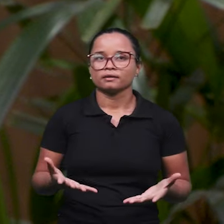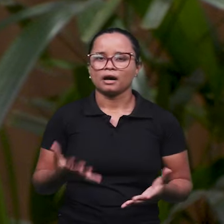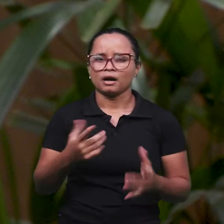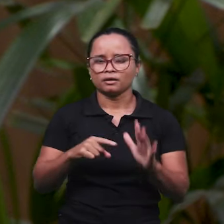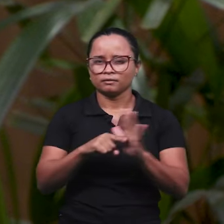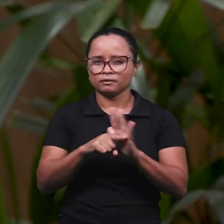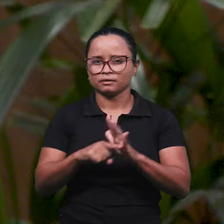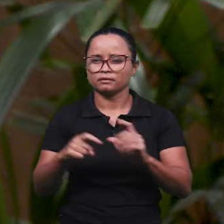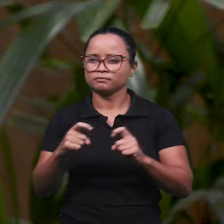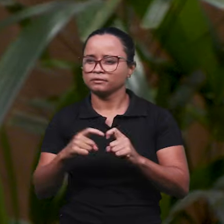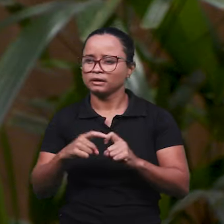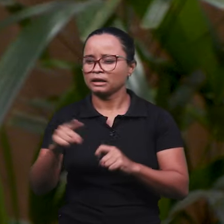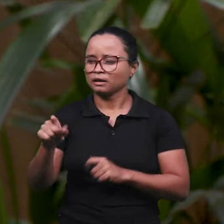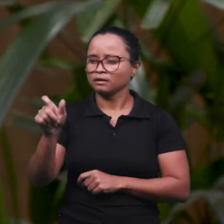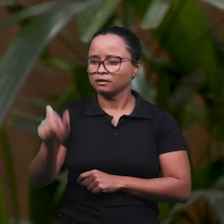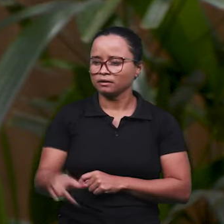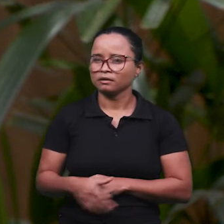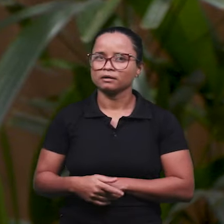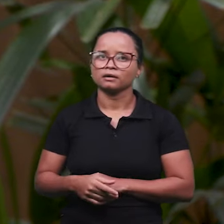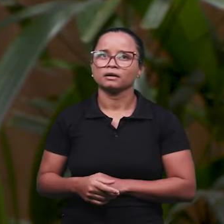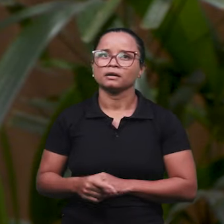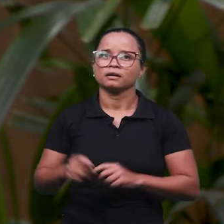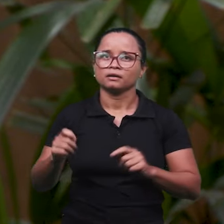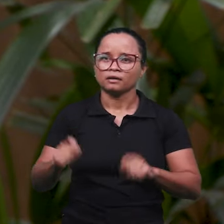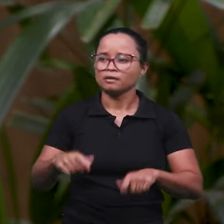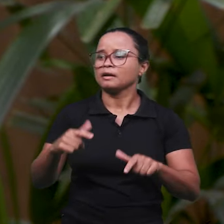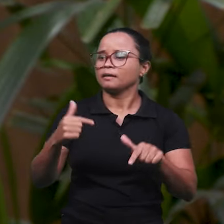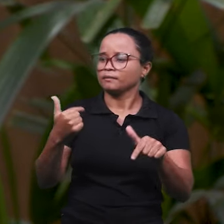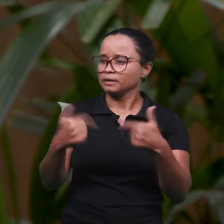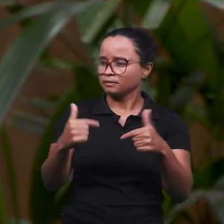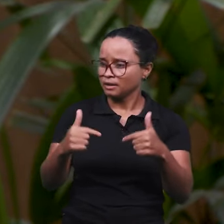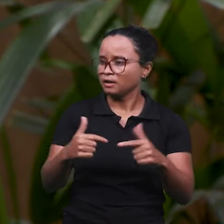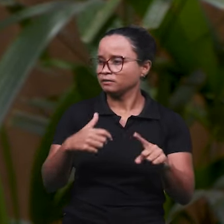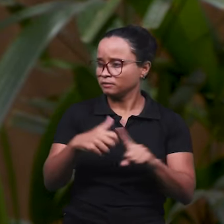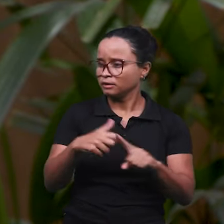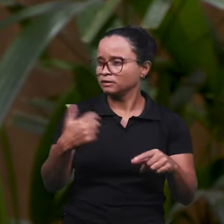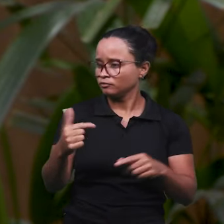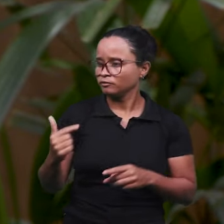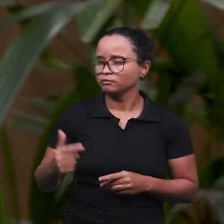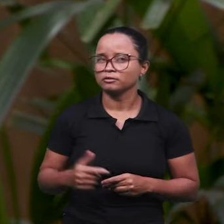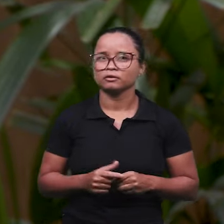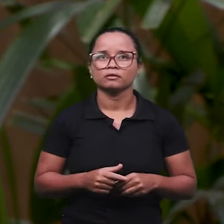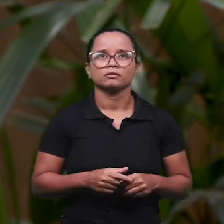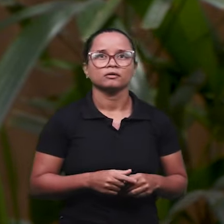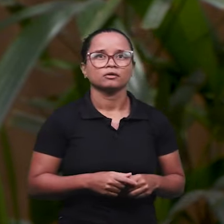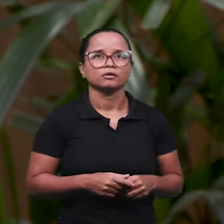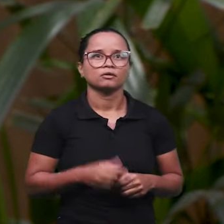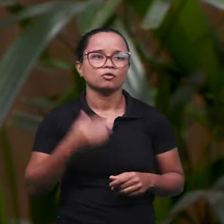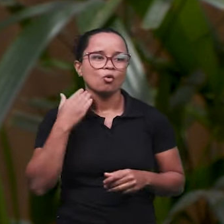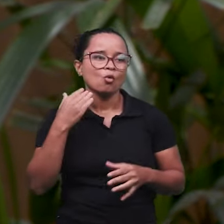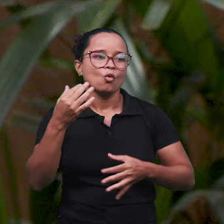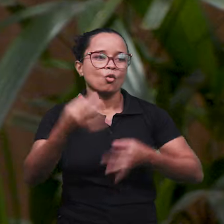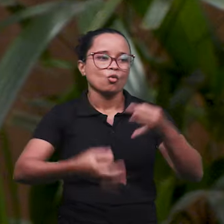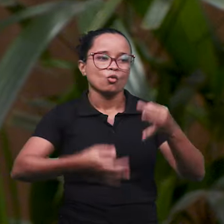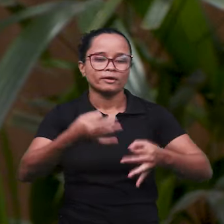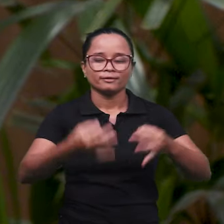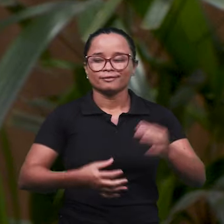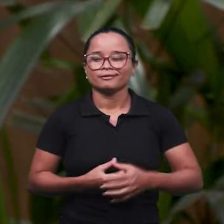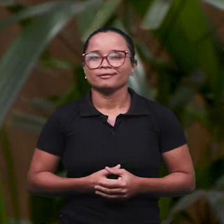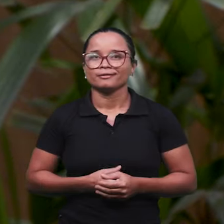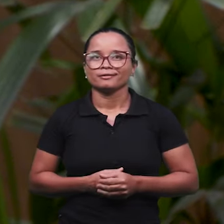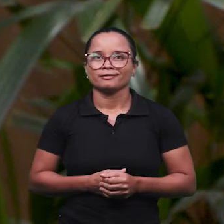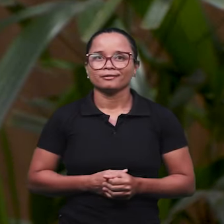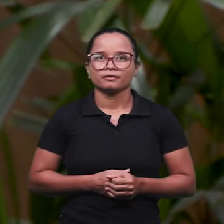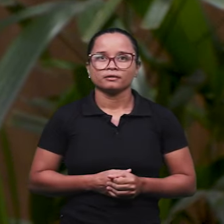constata que ele realmente estava capaz para o trabalho, que não tinha acidente. O juiz, na grande maioria das vezes,